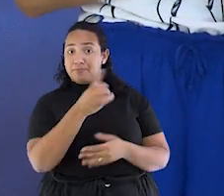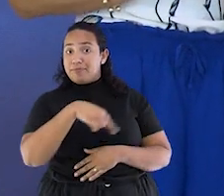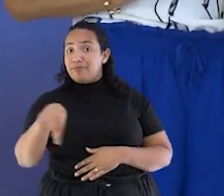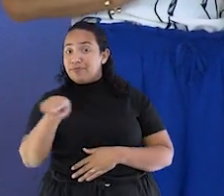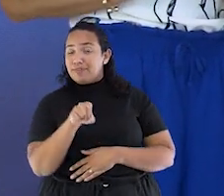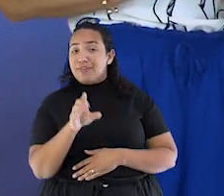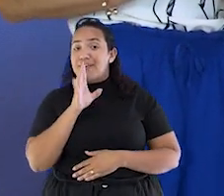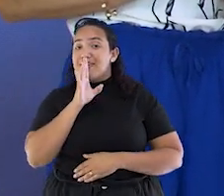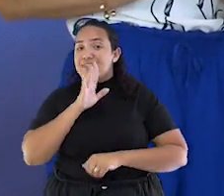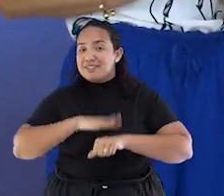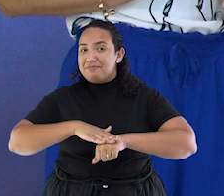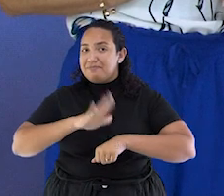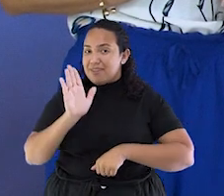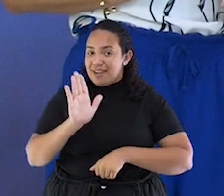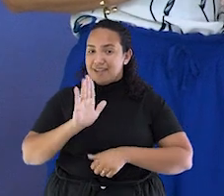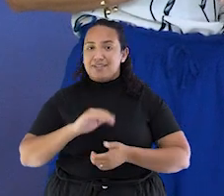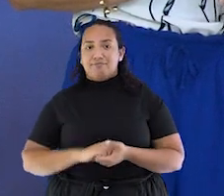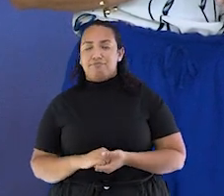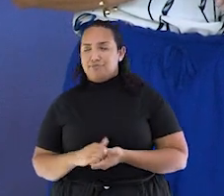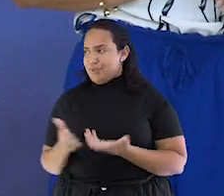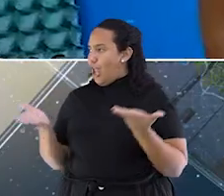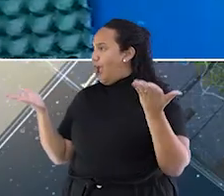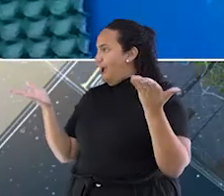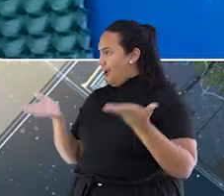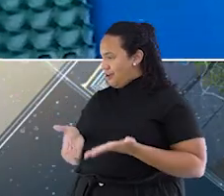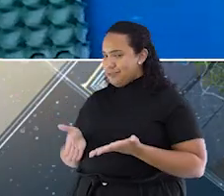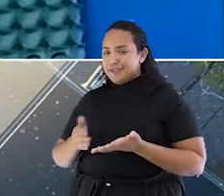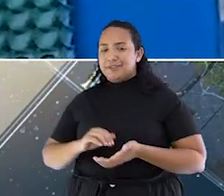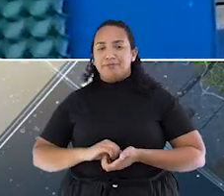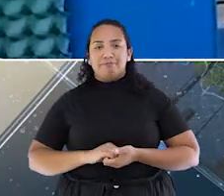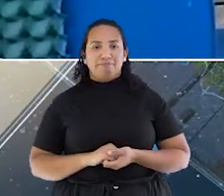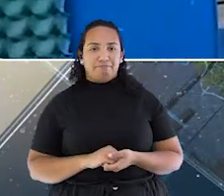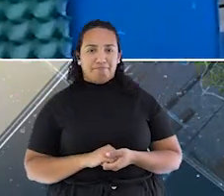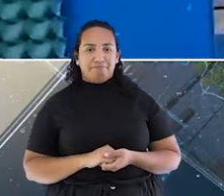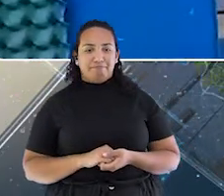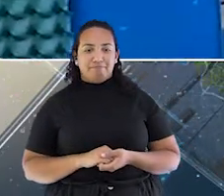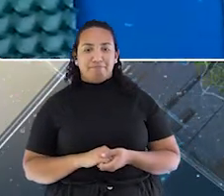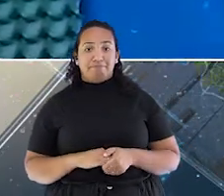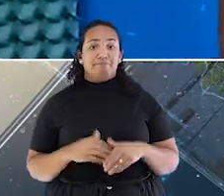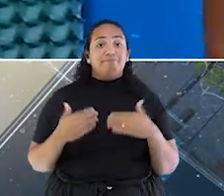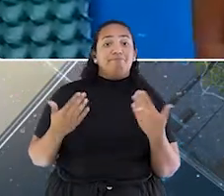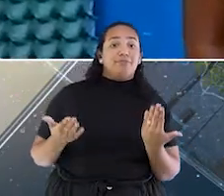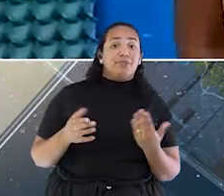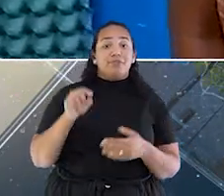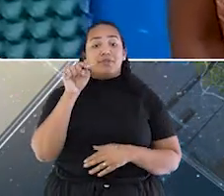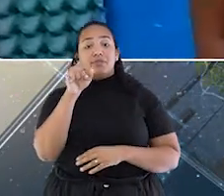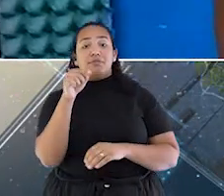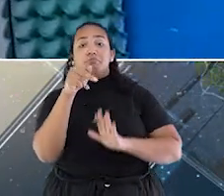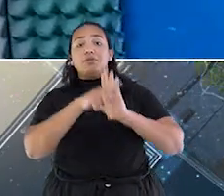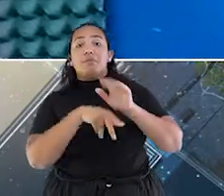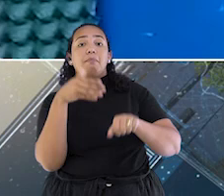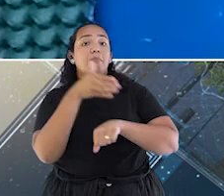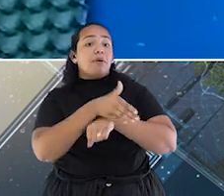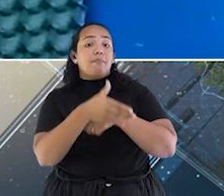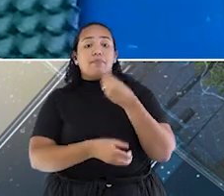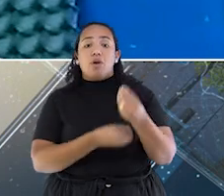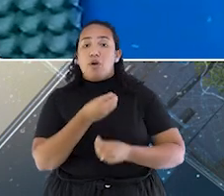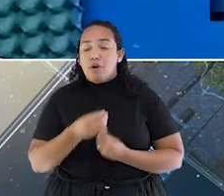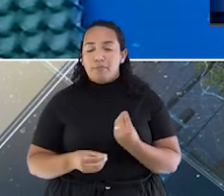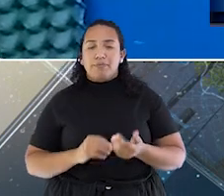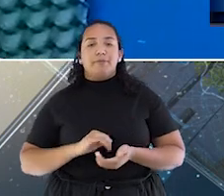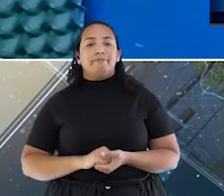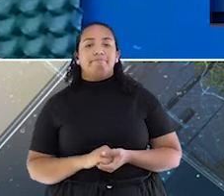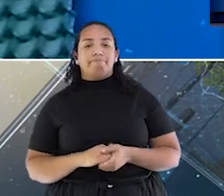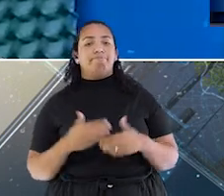esse projeto? Só se for agora, Eni! E aí, como é que está sendo para você participar do projeto? É sendo uma experiência